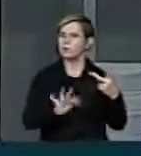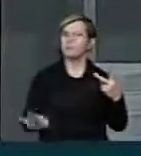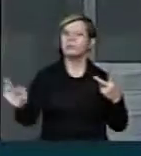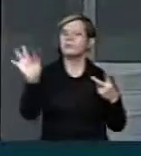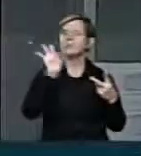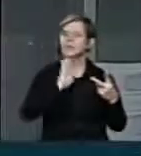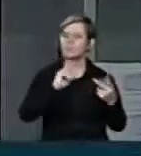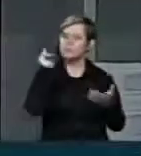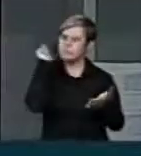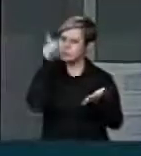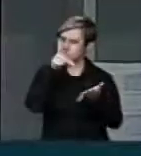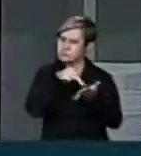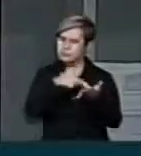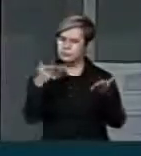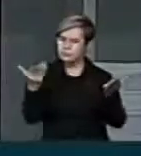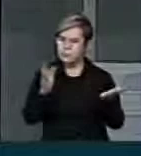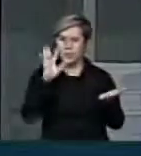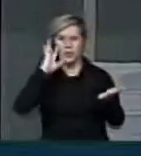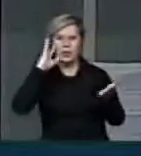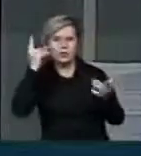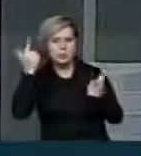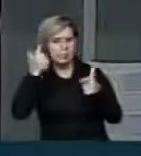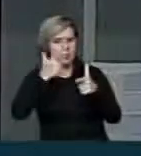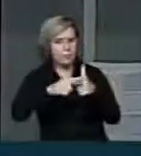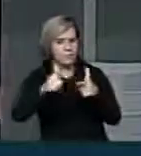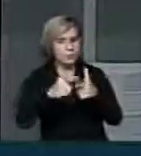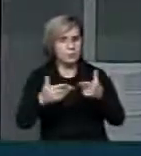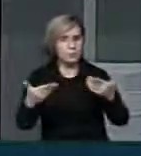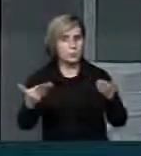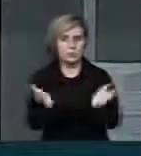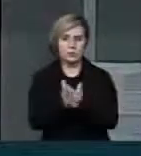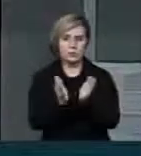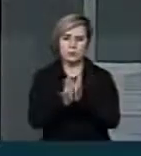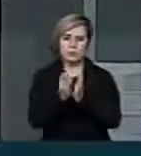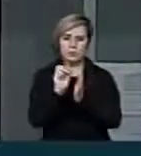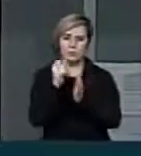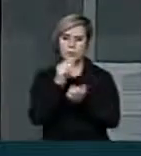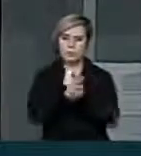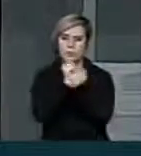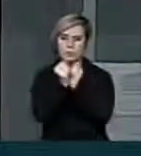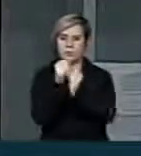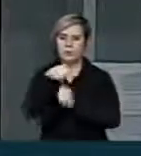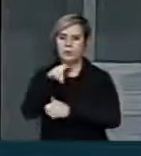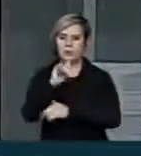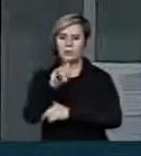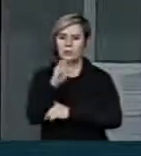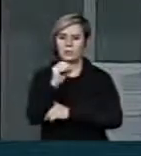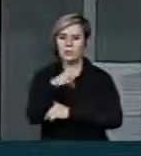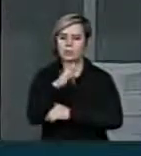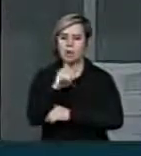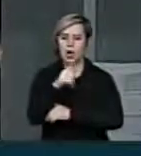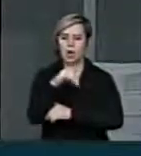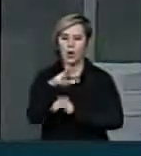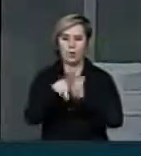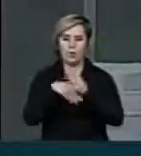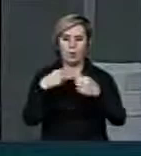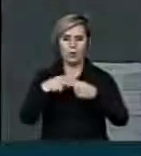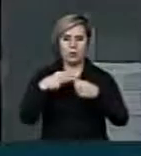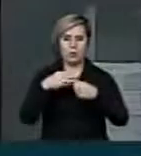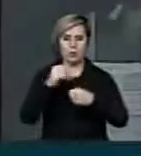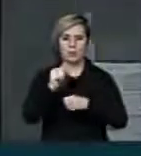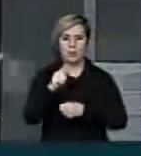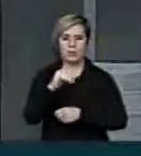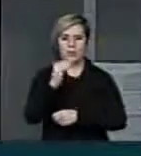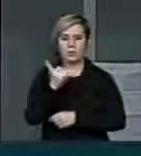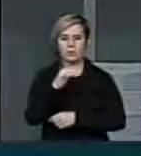de uma vez por toda, resolva o problema dos quilombolas do município de Alcântara, que estão lá, vivendo na maior